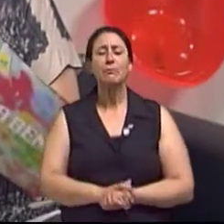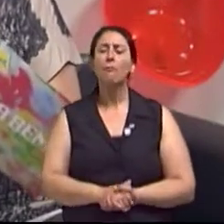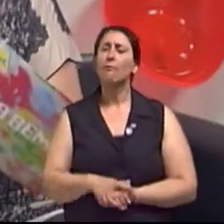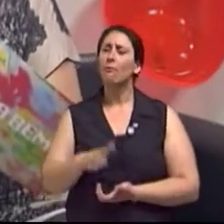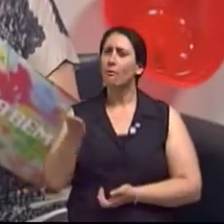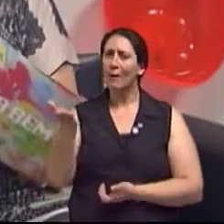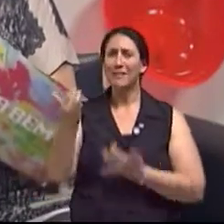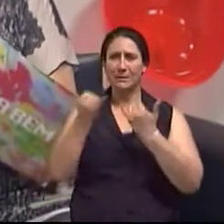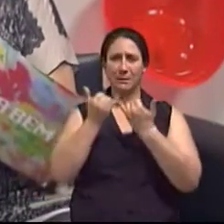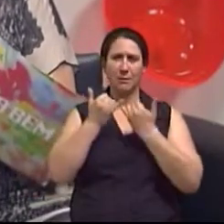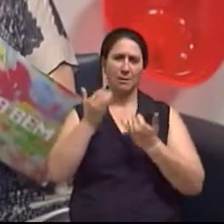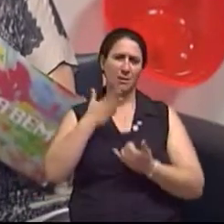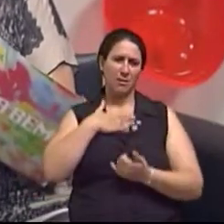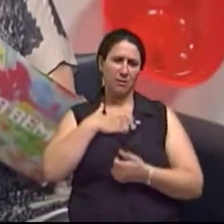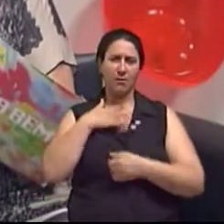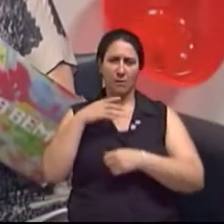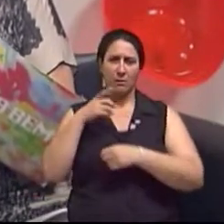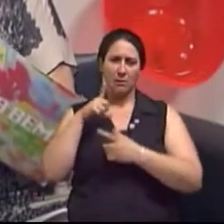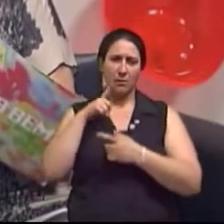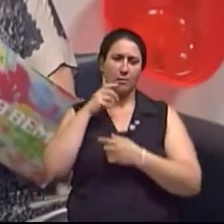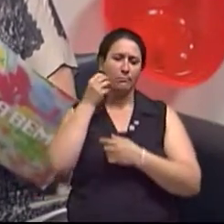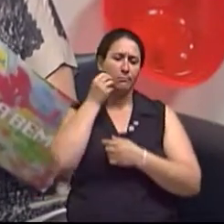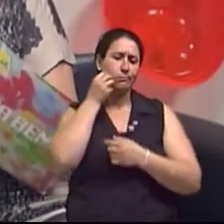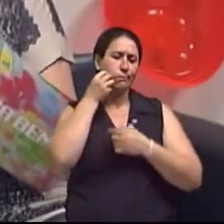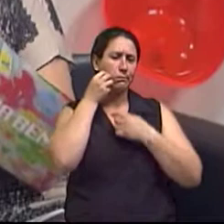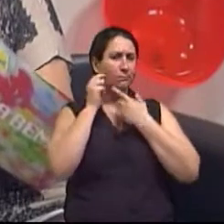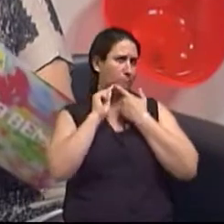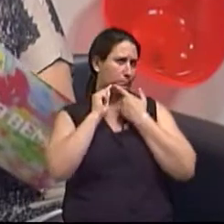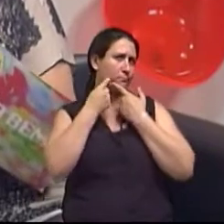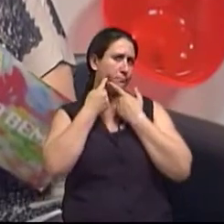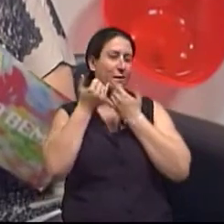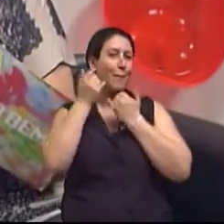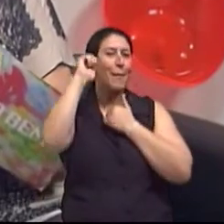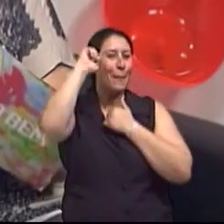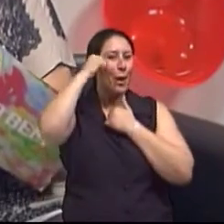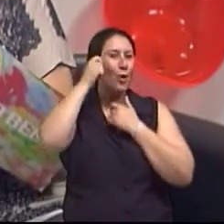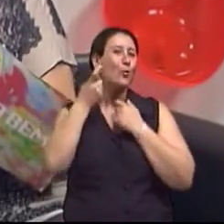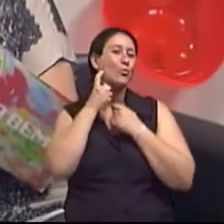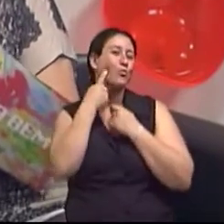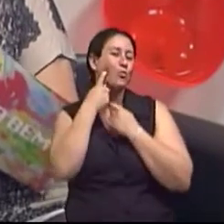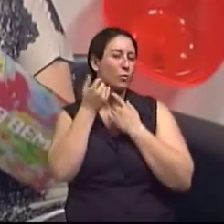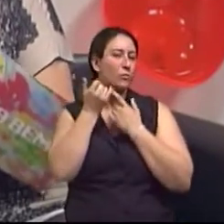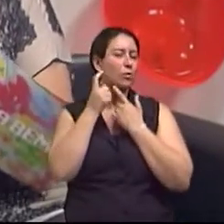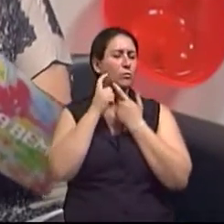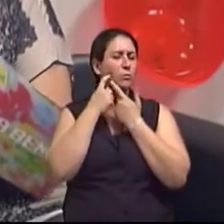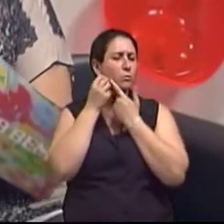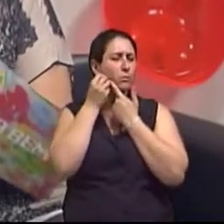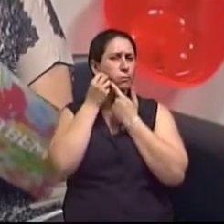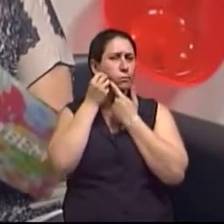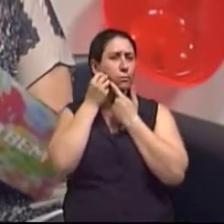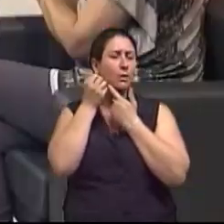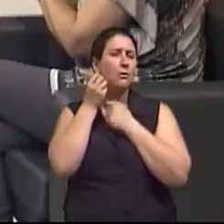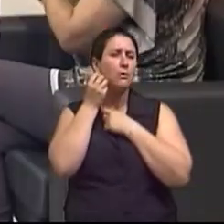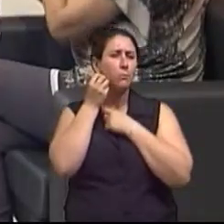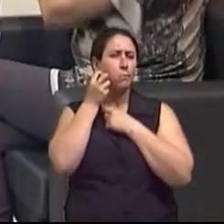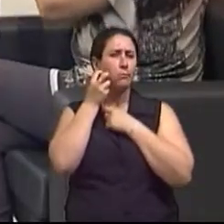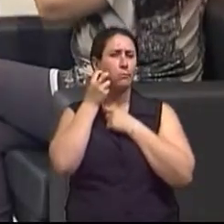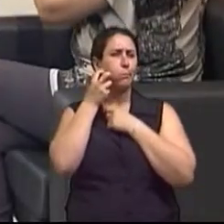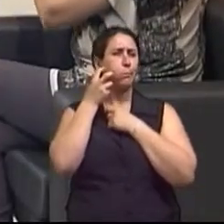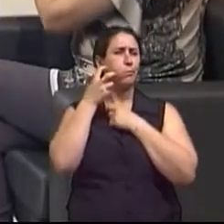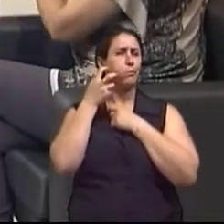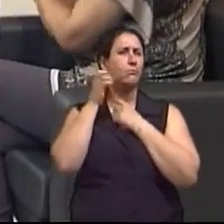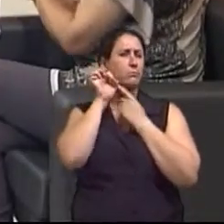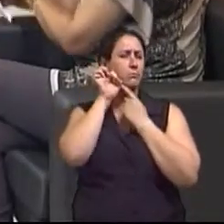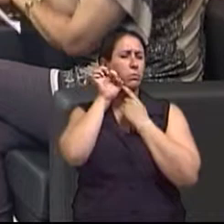sinal, ele tem textura diferenciada e ele está aumentando de tamanho. Todo sinal que aumenta de tamanho